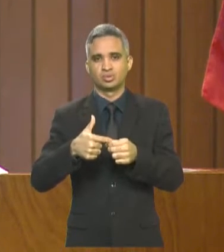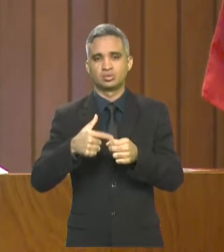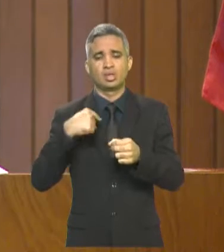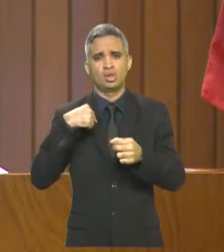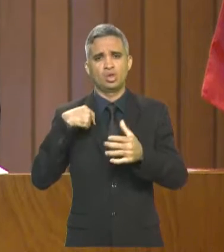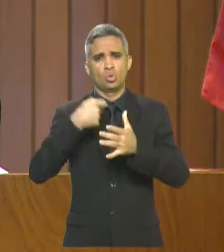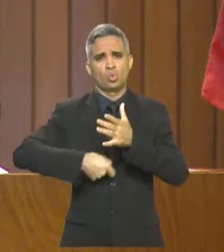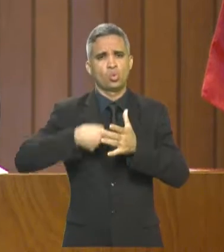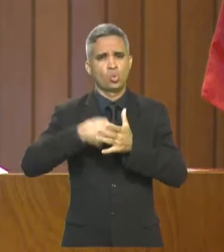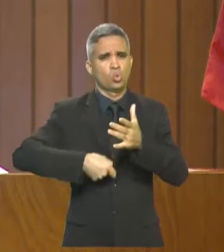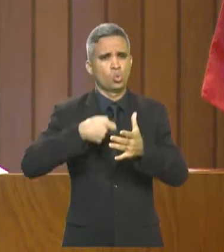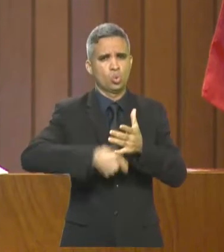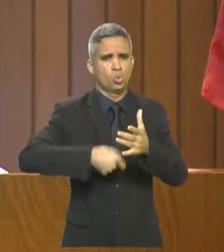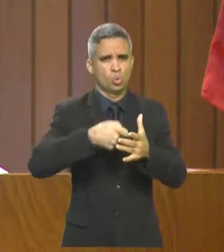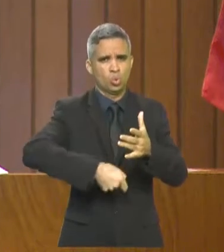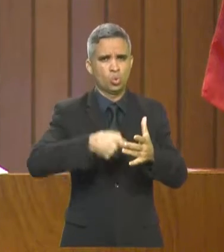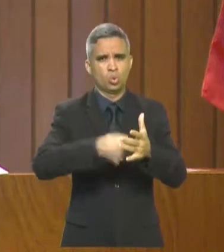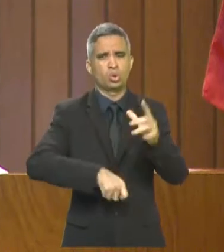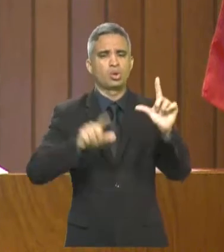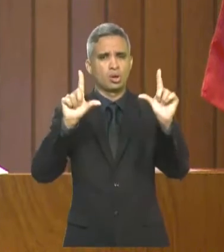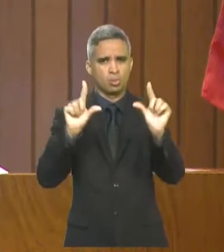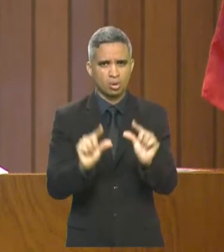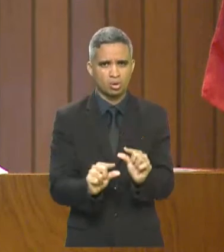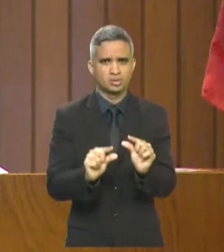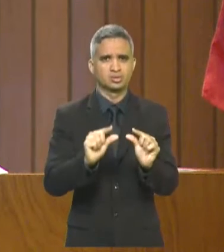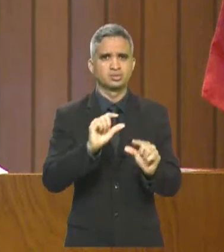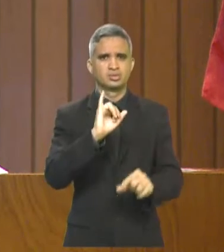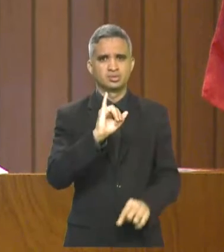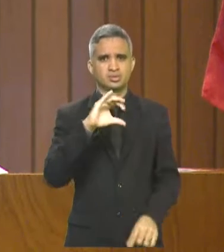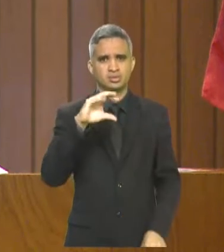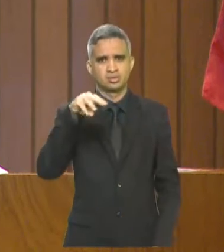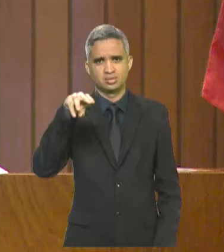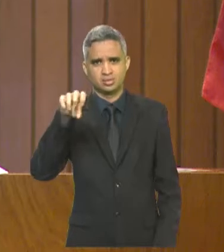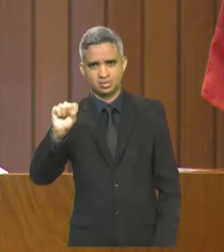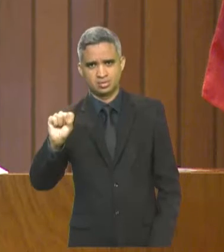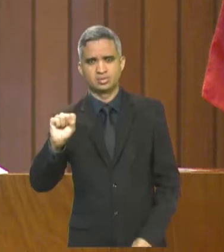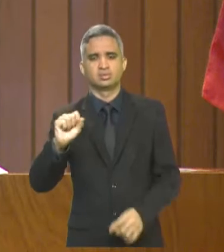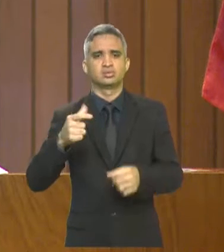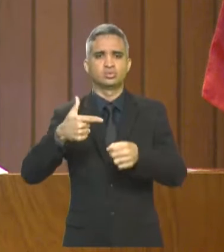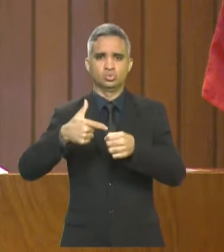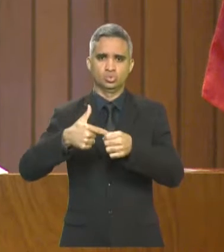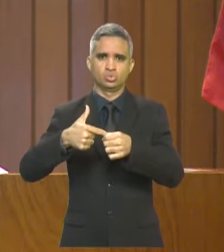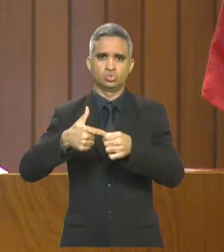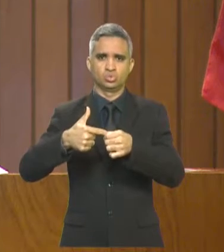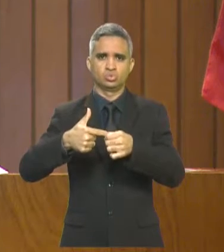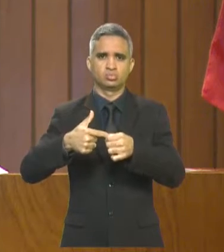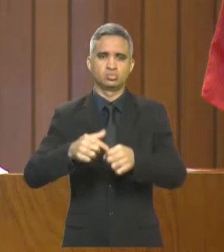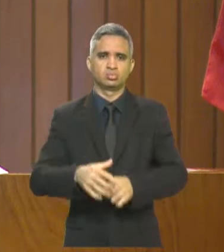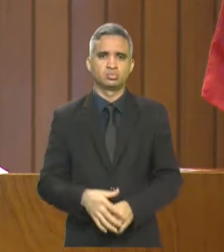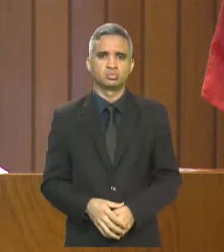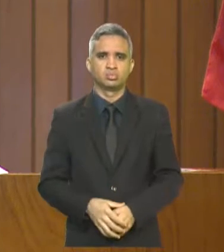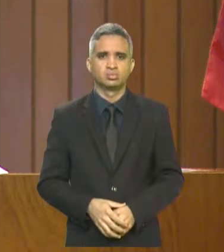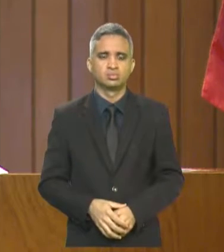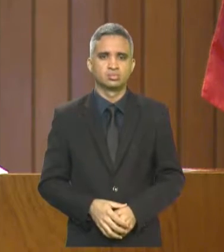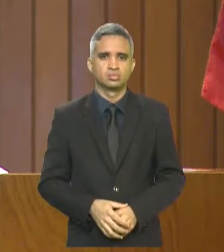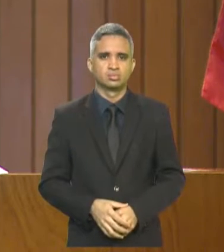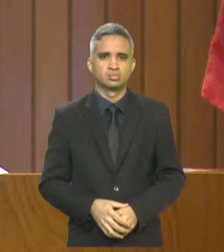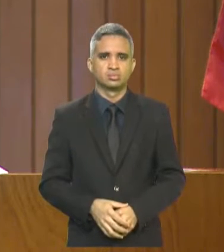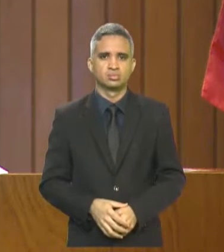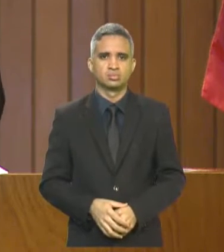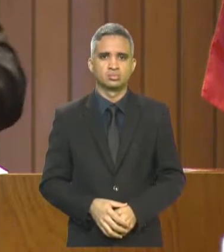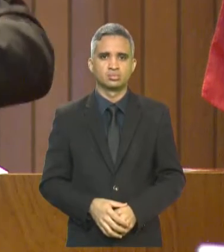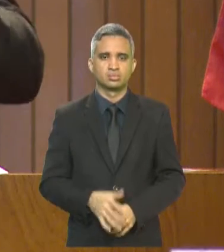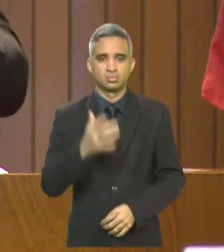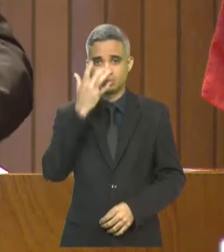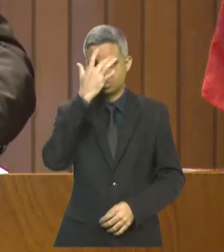baixar o ICMS da gasolina no Estado do Maranhão. Tem sentido no bolso não somente o